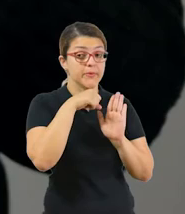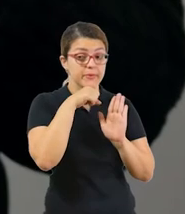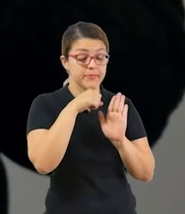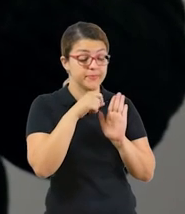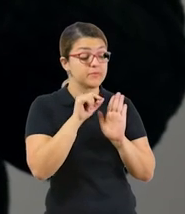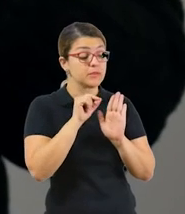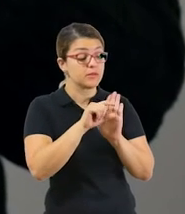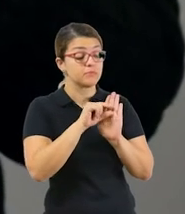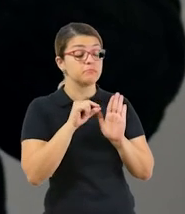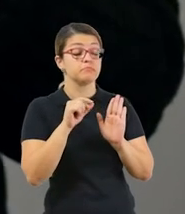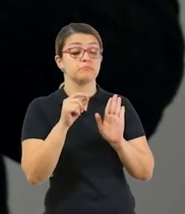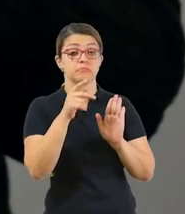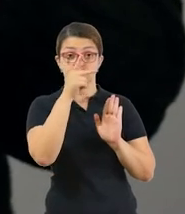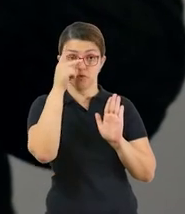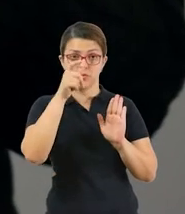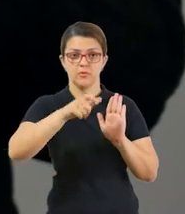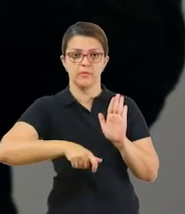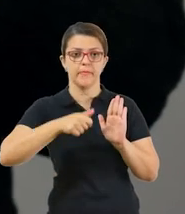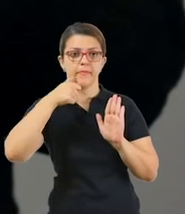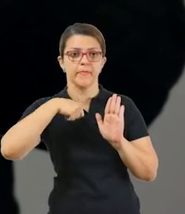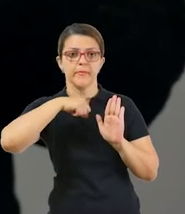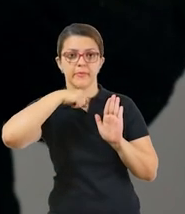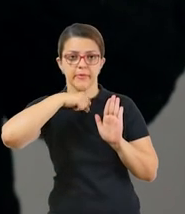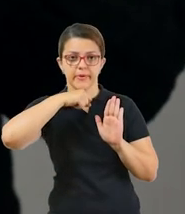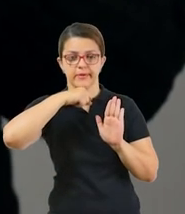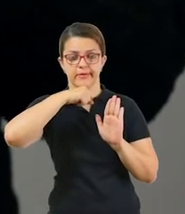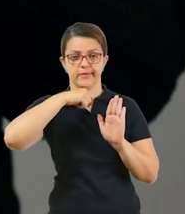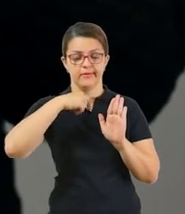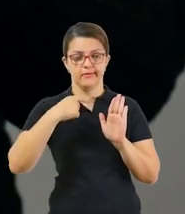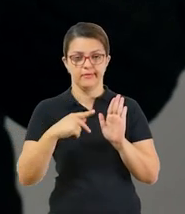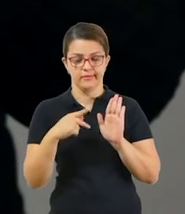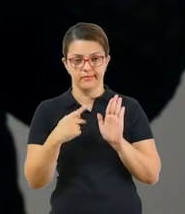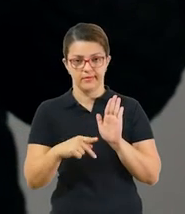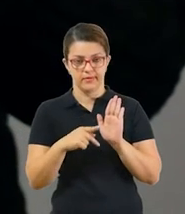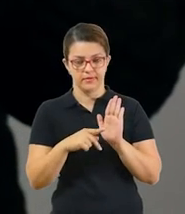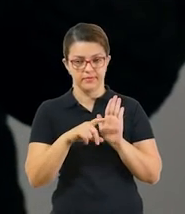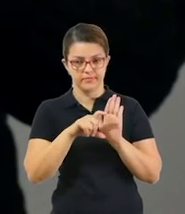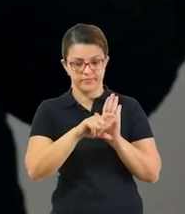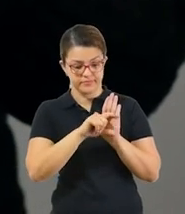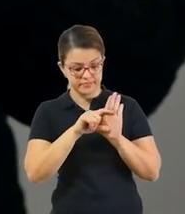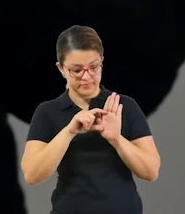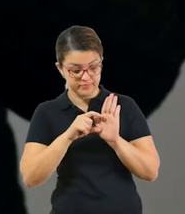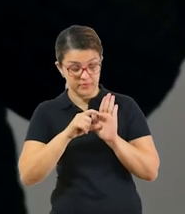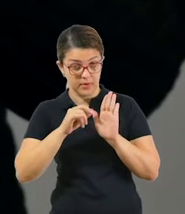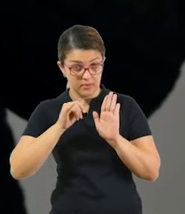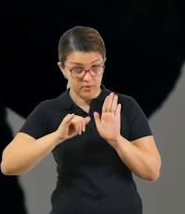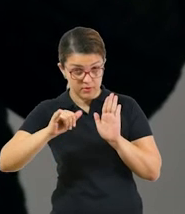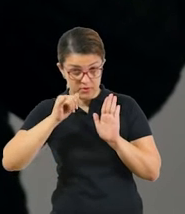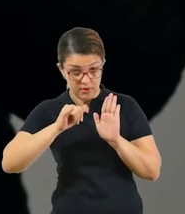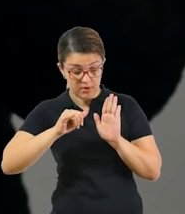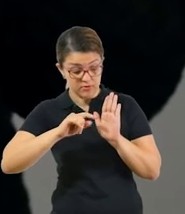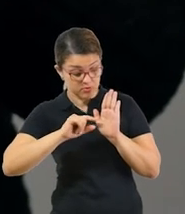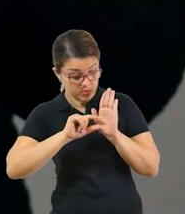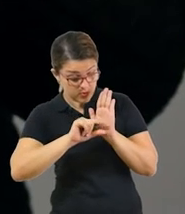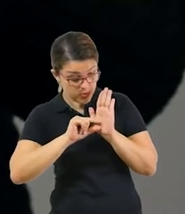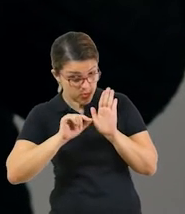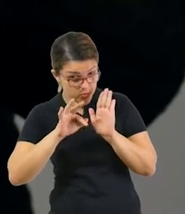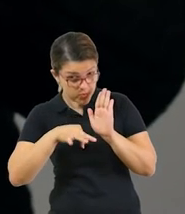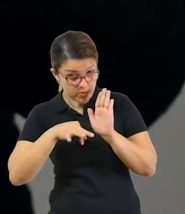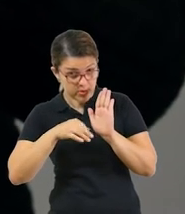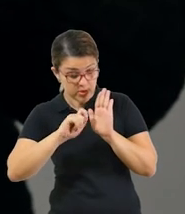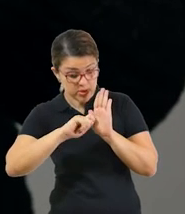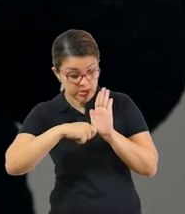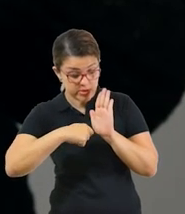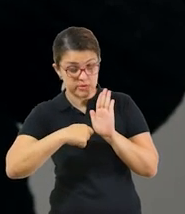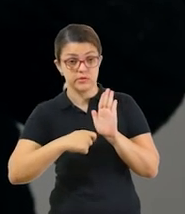nome a quem ela queria se referir, que é a mamãe, o conteúdo da mensagem e a assinatura dela.